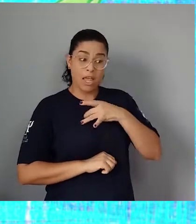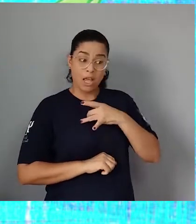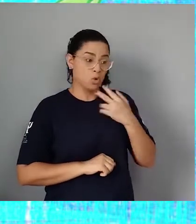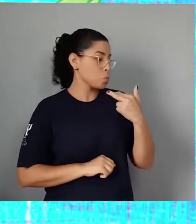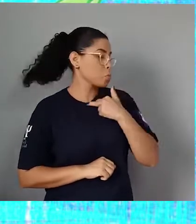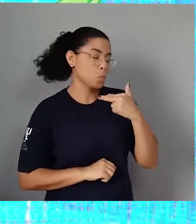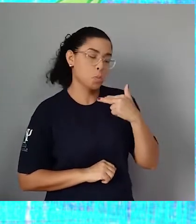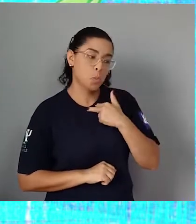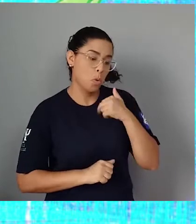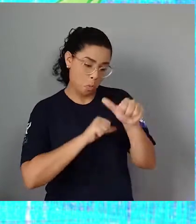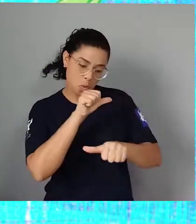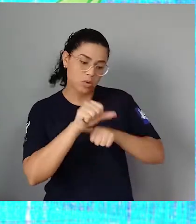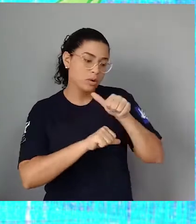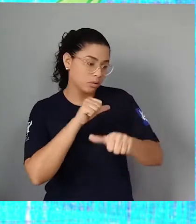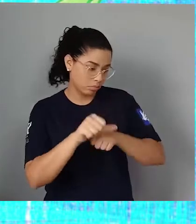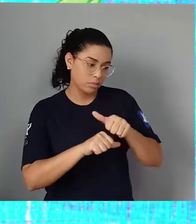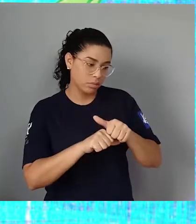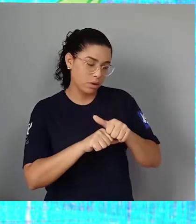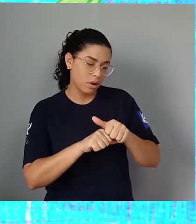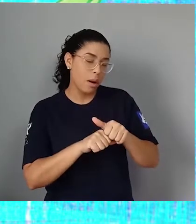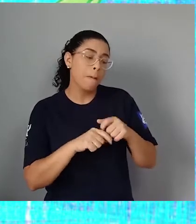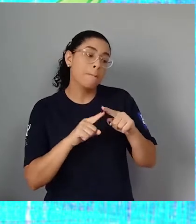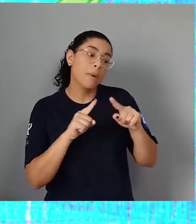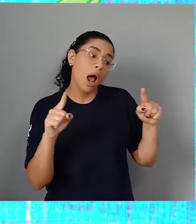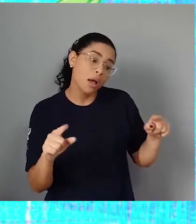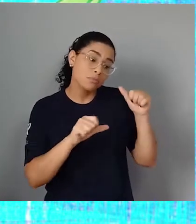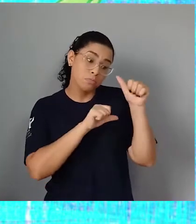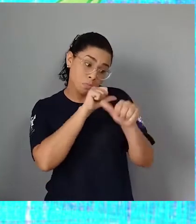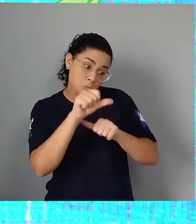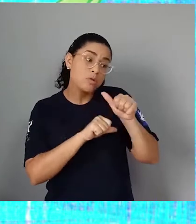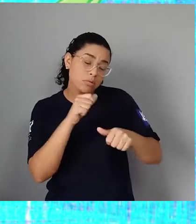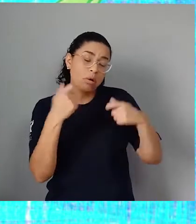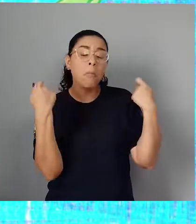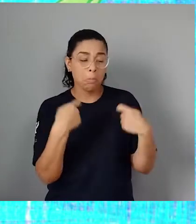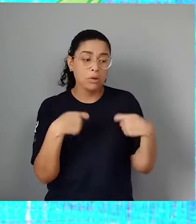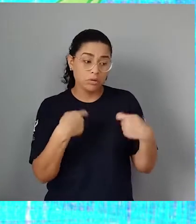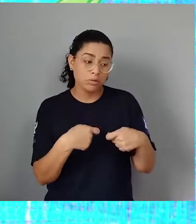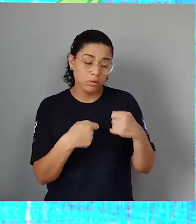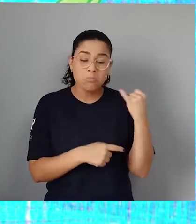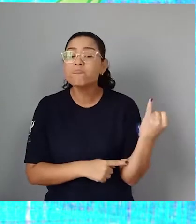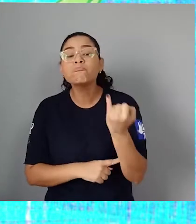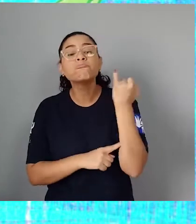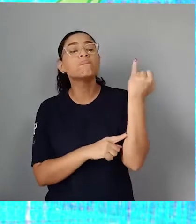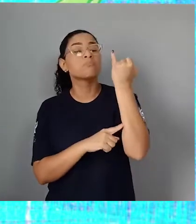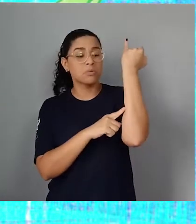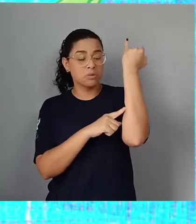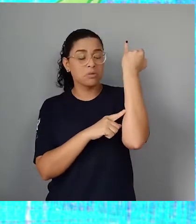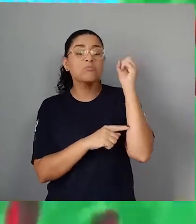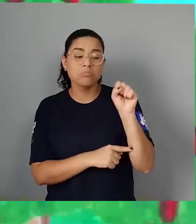diferente de mudar quando não tem jeito Mas mudança é mudança E pode ser algo...